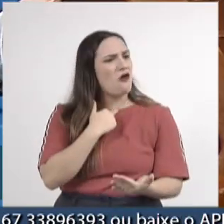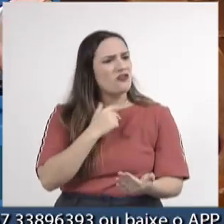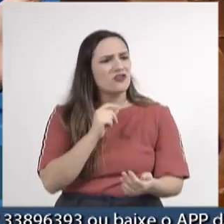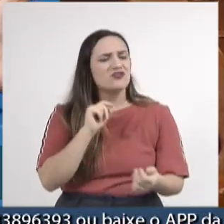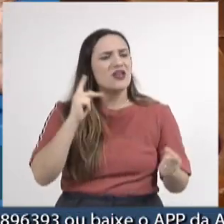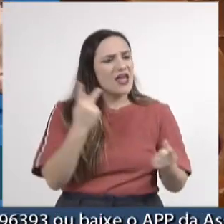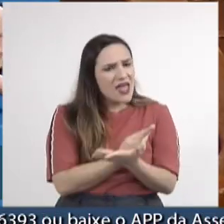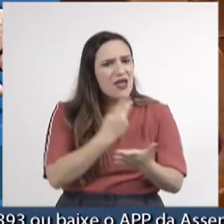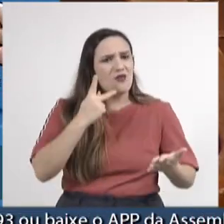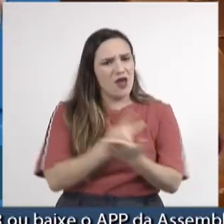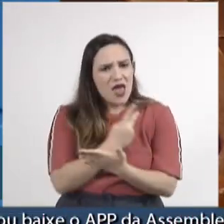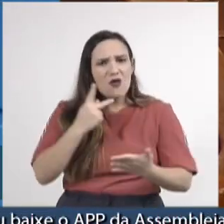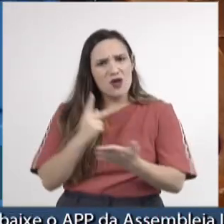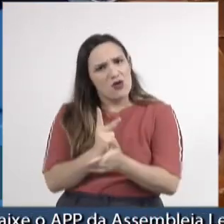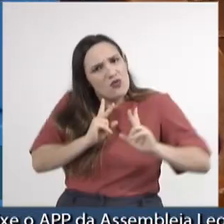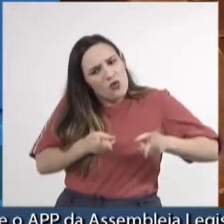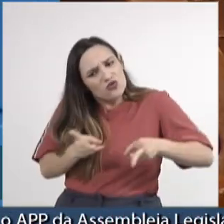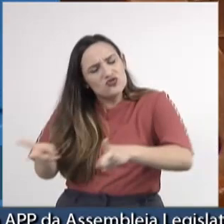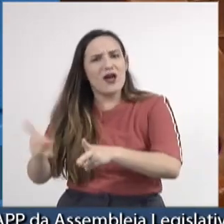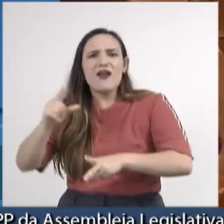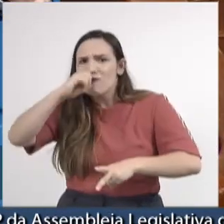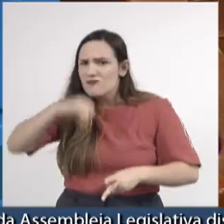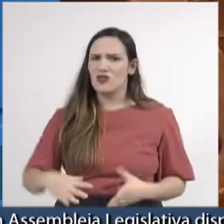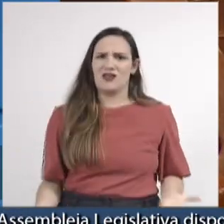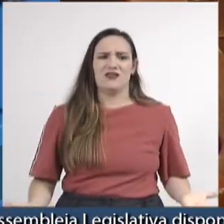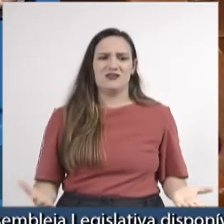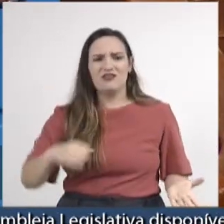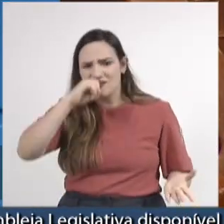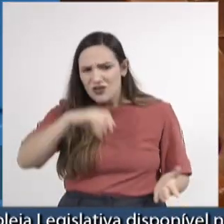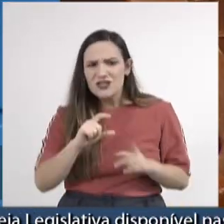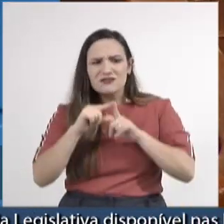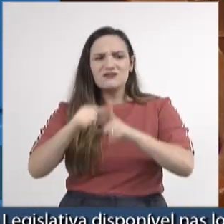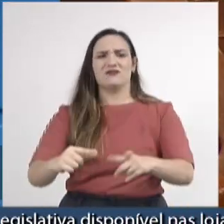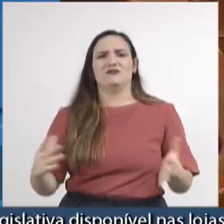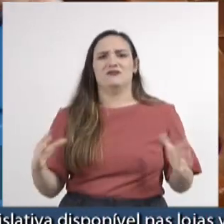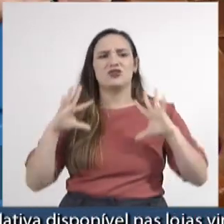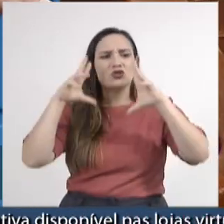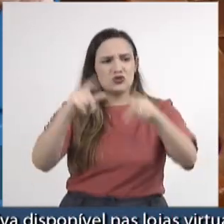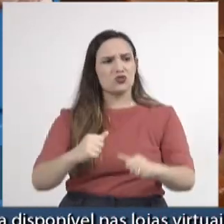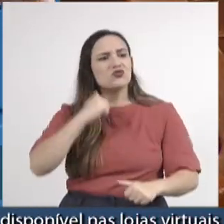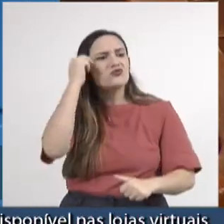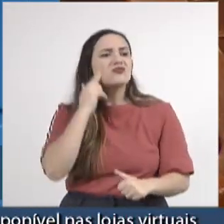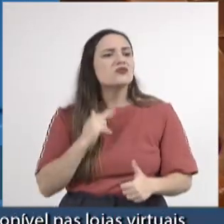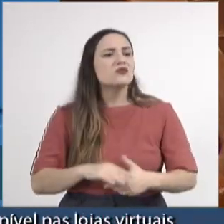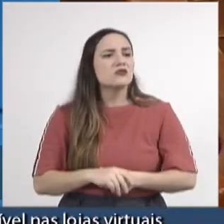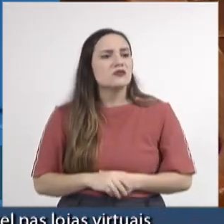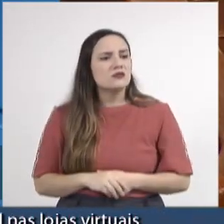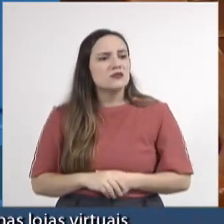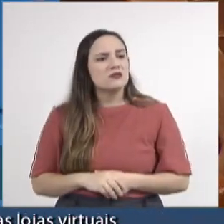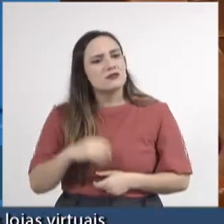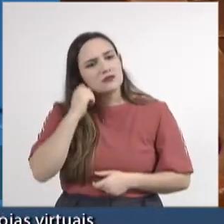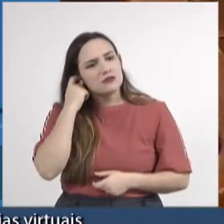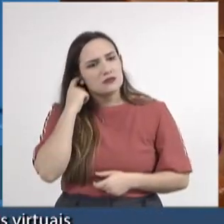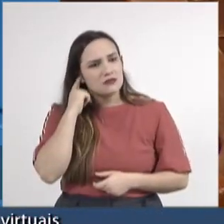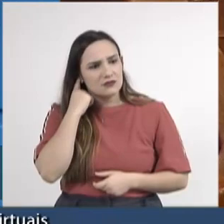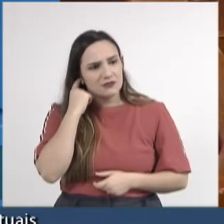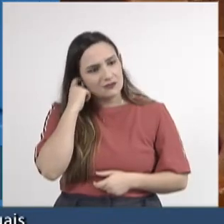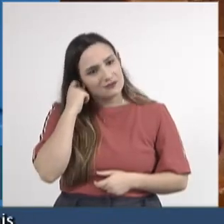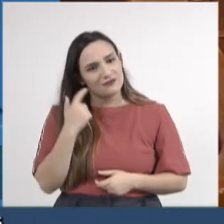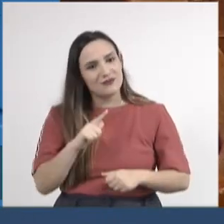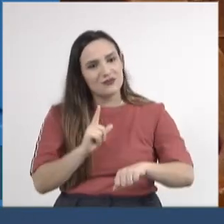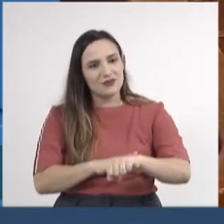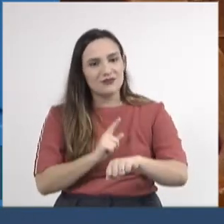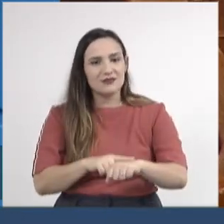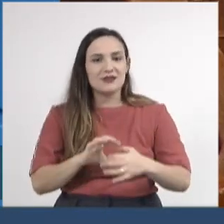esse tipo de violência, uma violência verbal contra todos os negros. Concedo, mesmo fora do